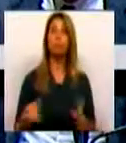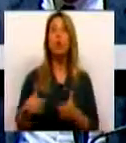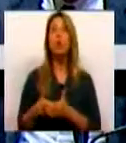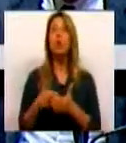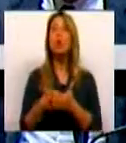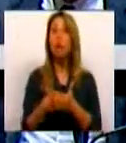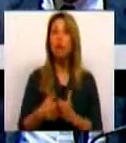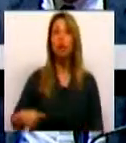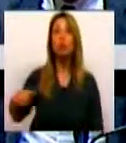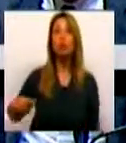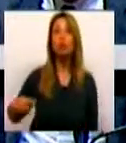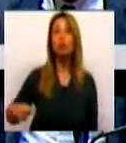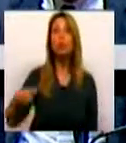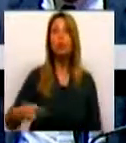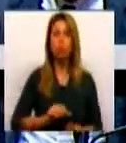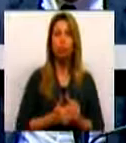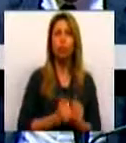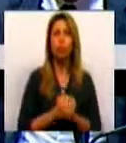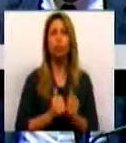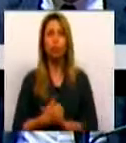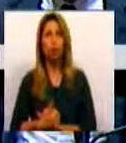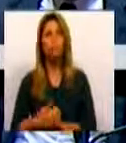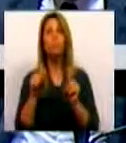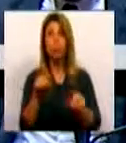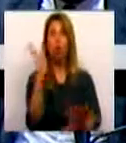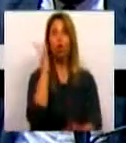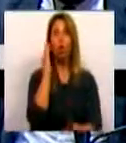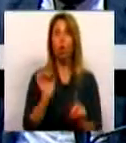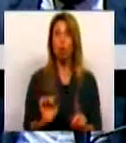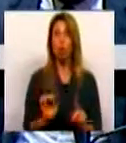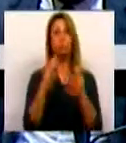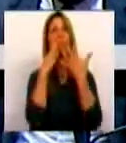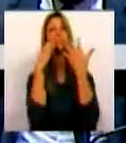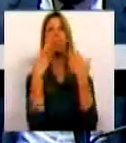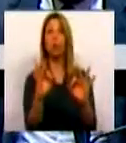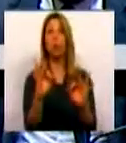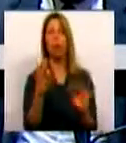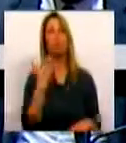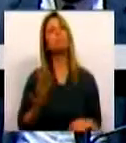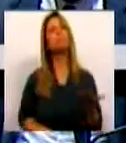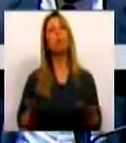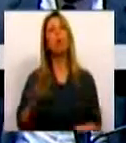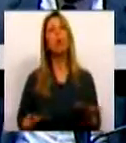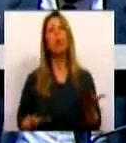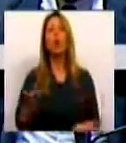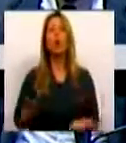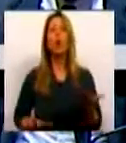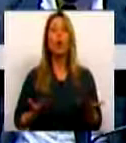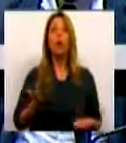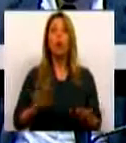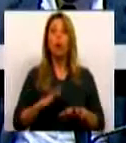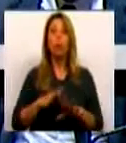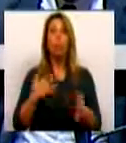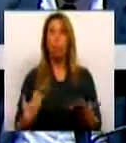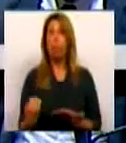alterar-se todos os dias. Esse número, naturalmente, compara com a ausência